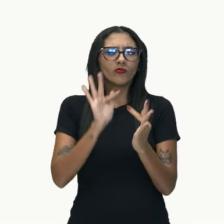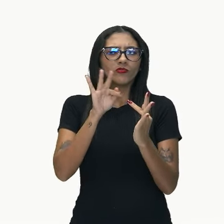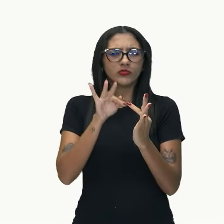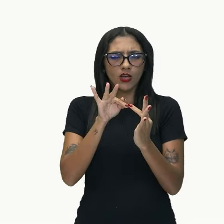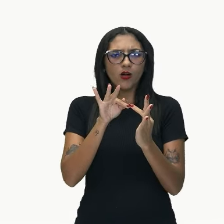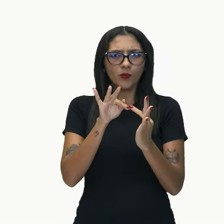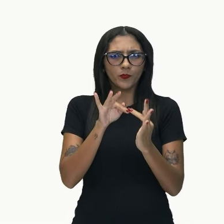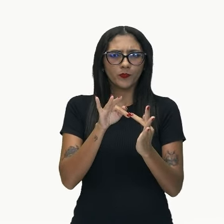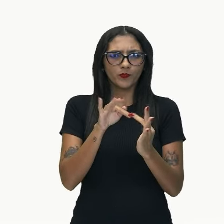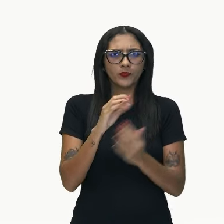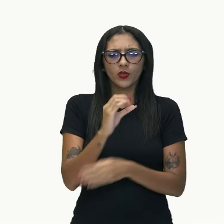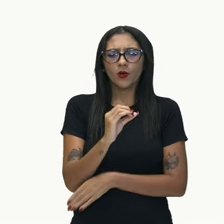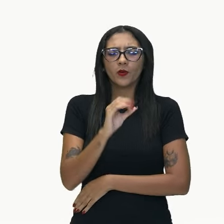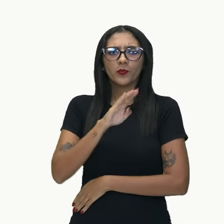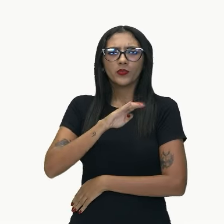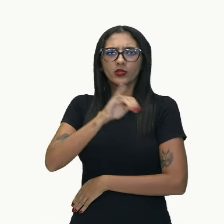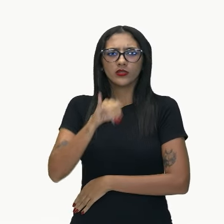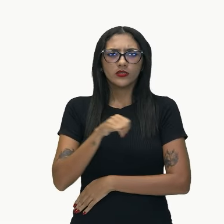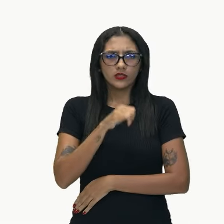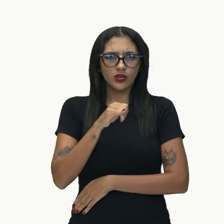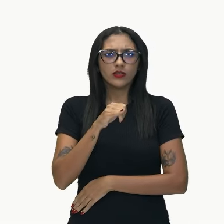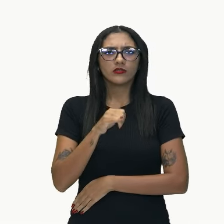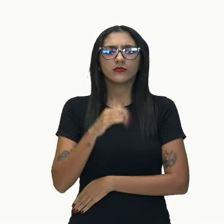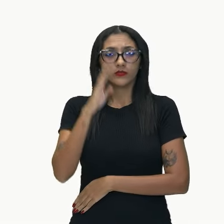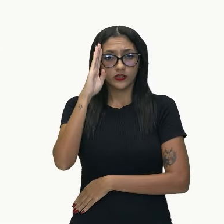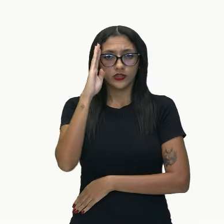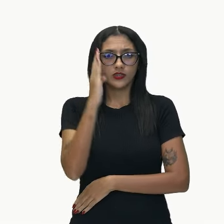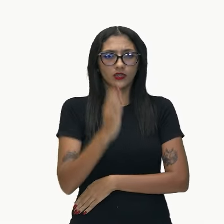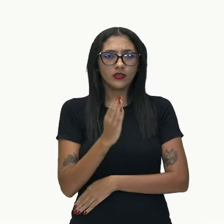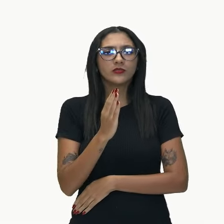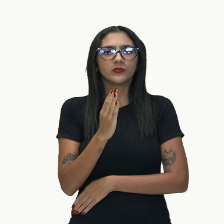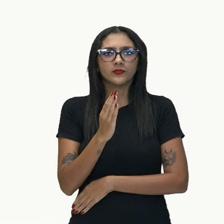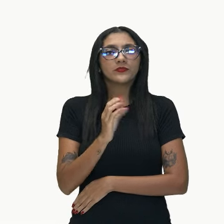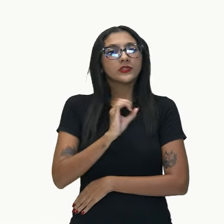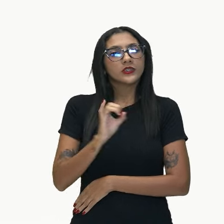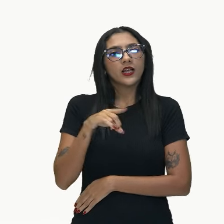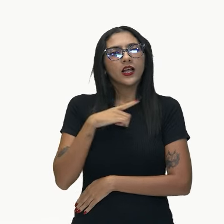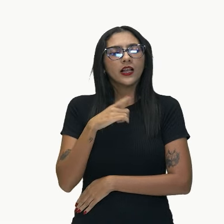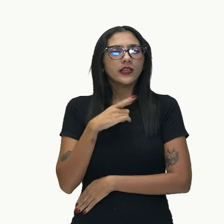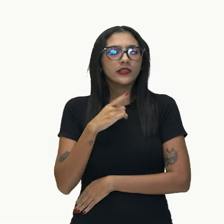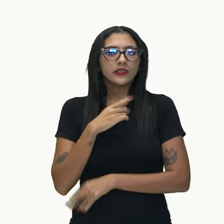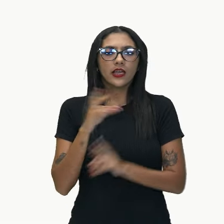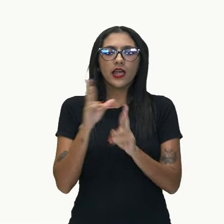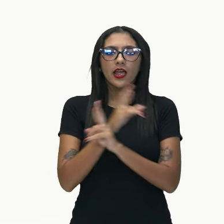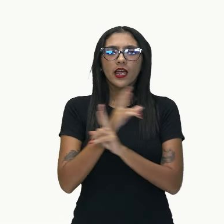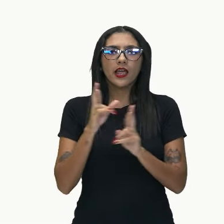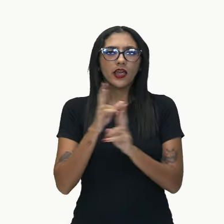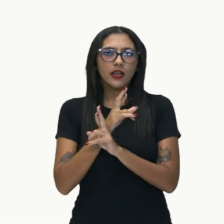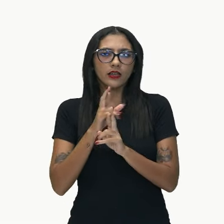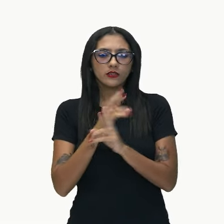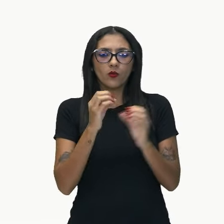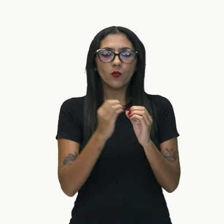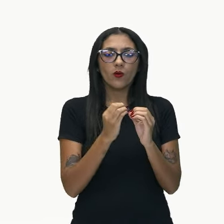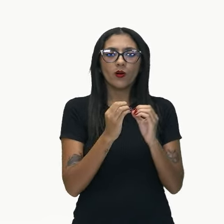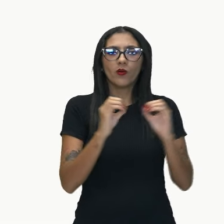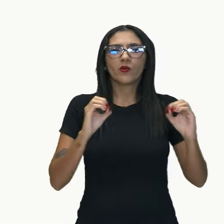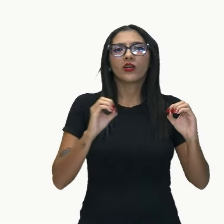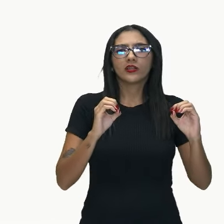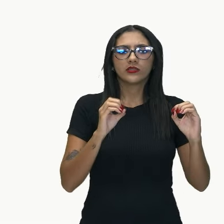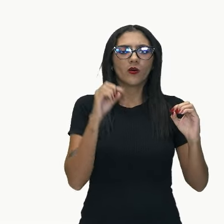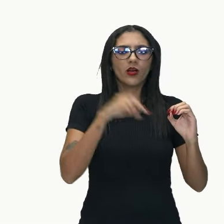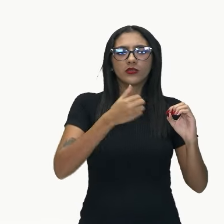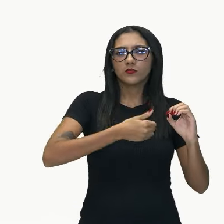de objeto direto em relação a quem? A minha oração principal,